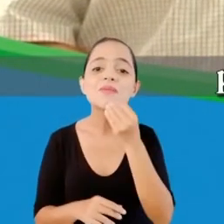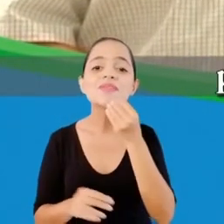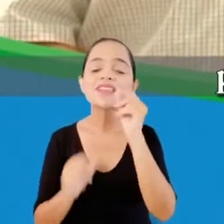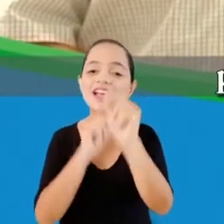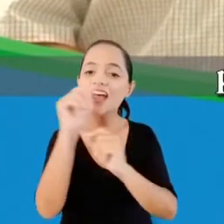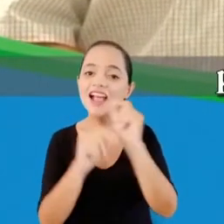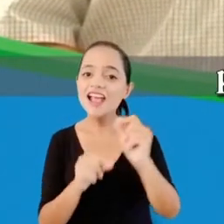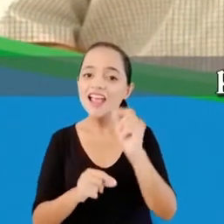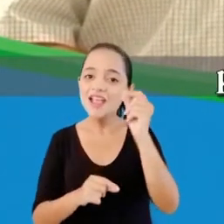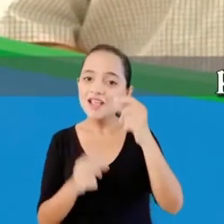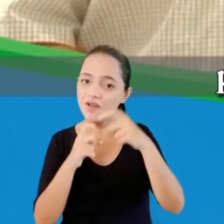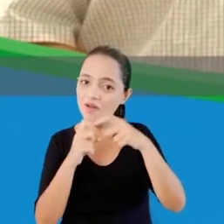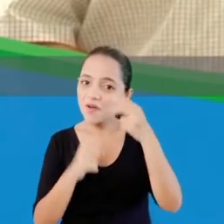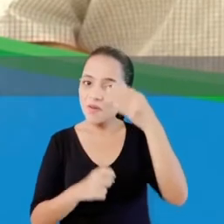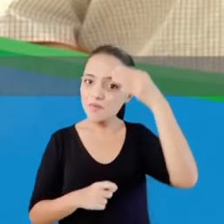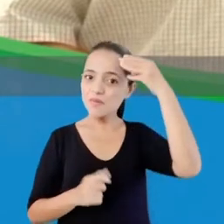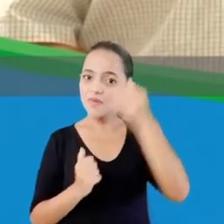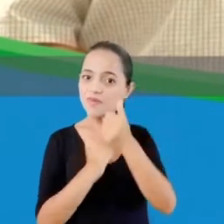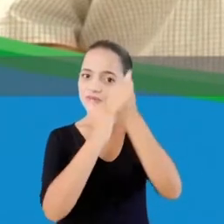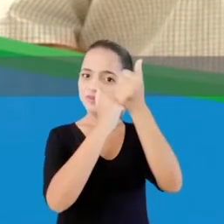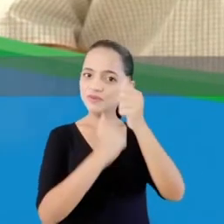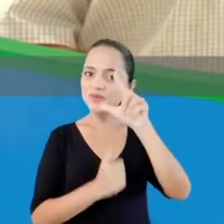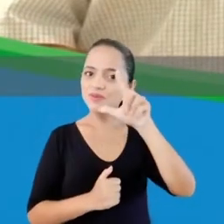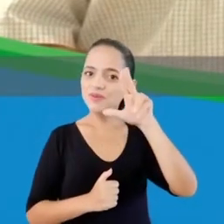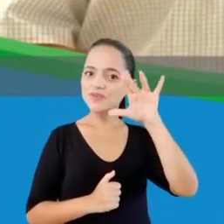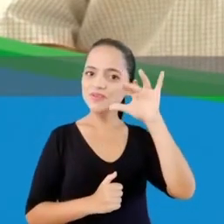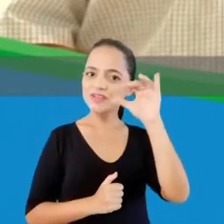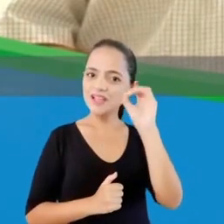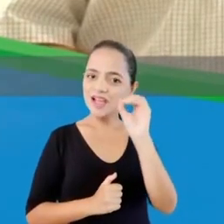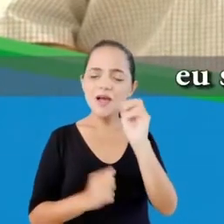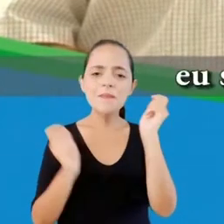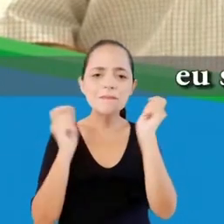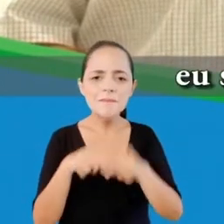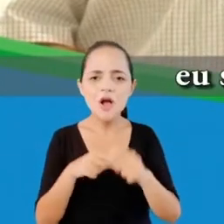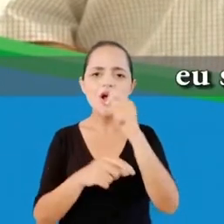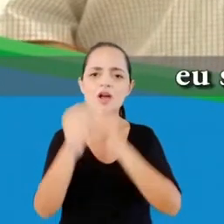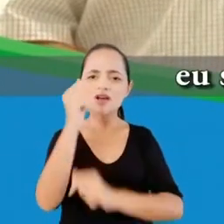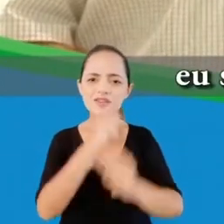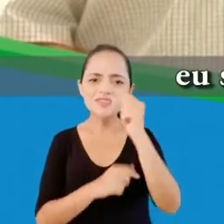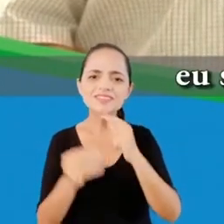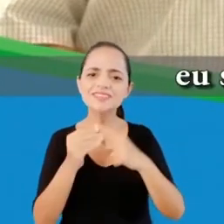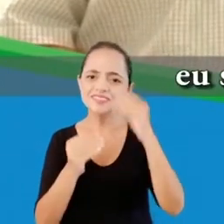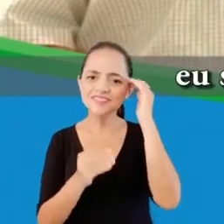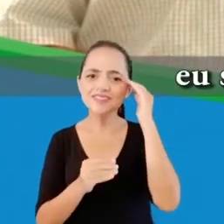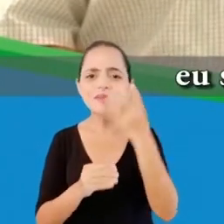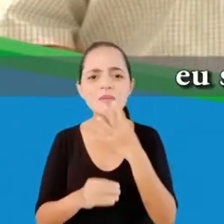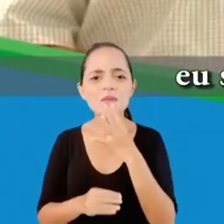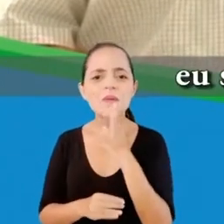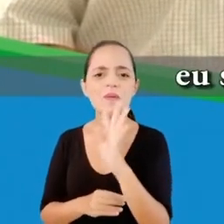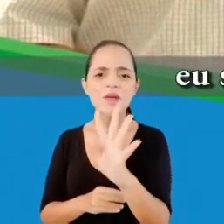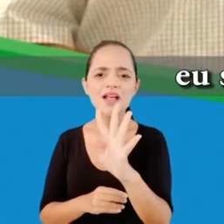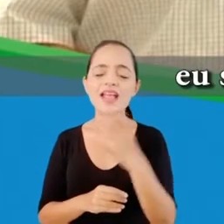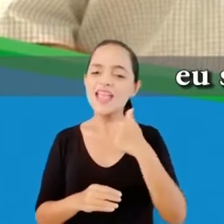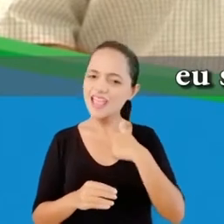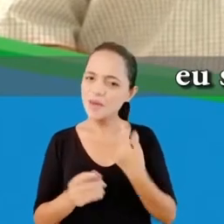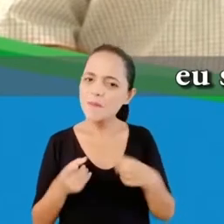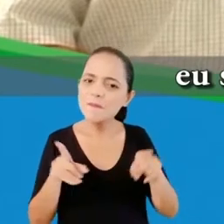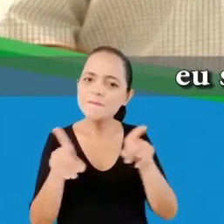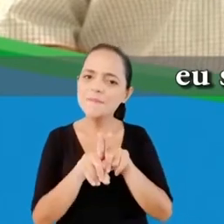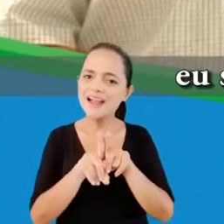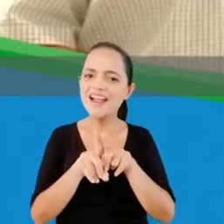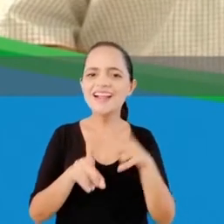que o Dr. Murilo e o Luciano possam administrar essa cidade por quatro anos. Eu sou parceiro deles, eles são meus